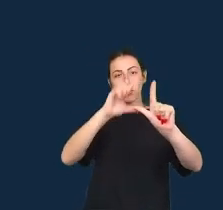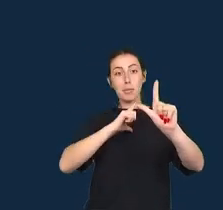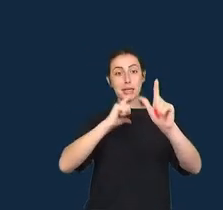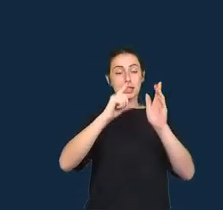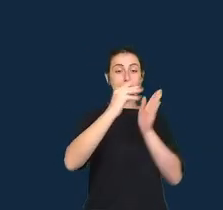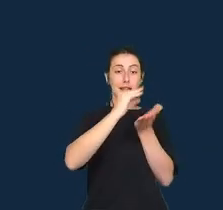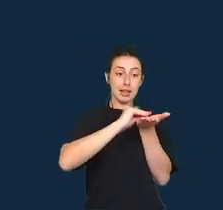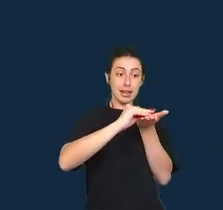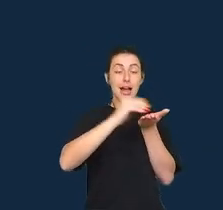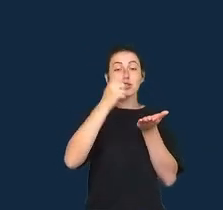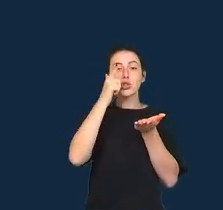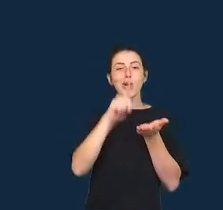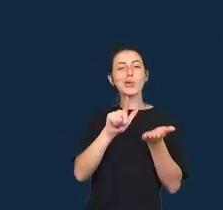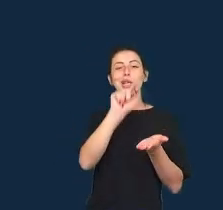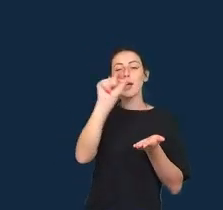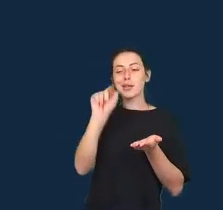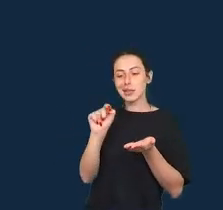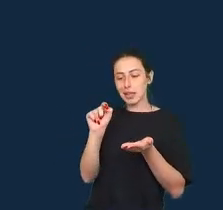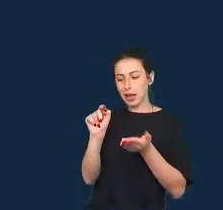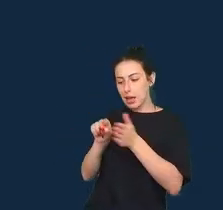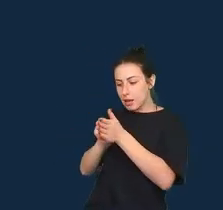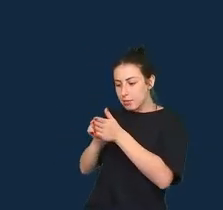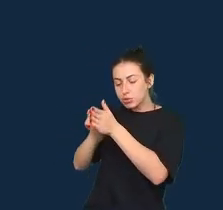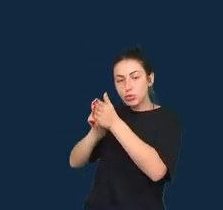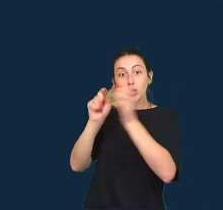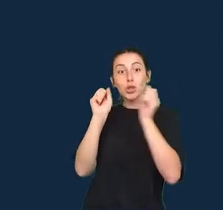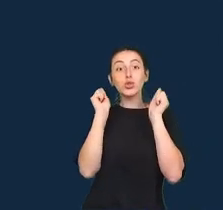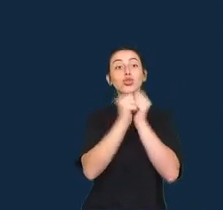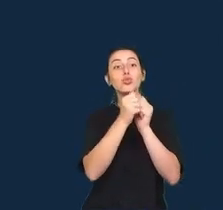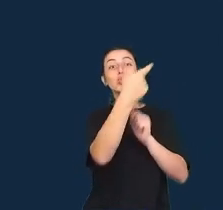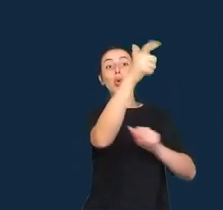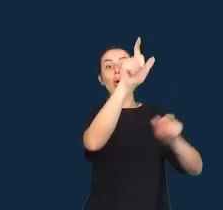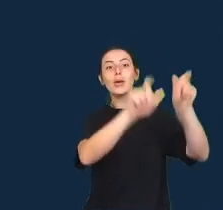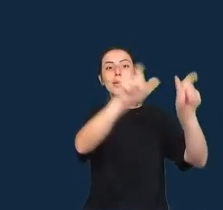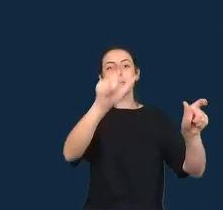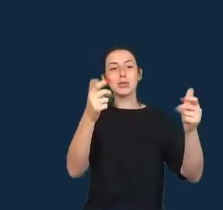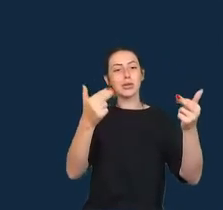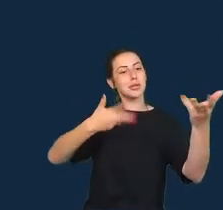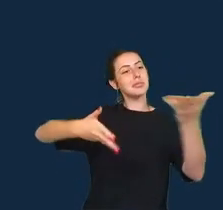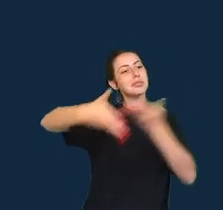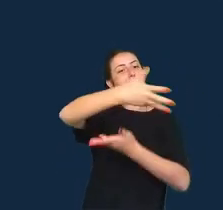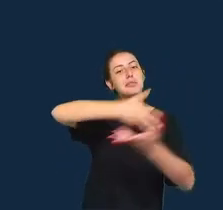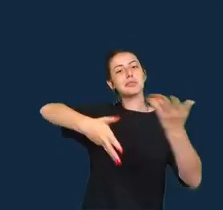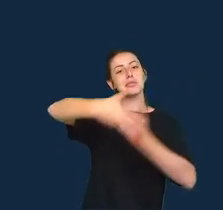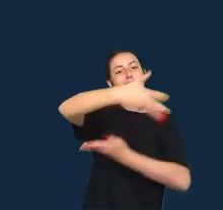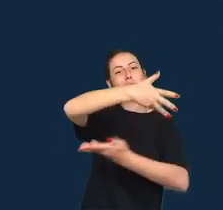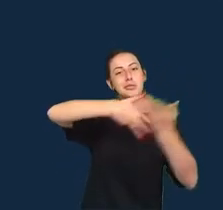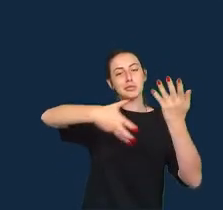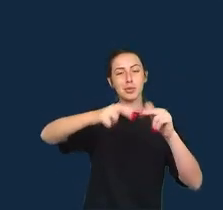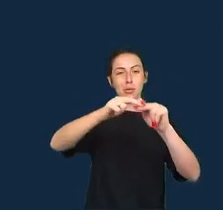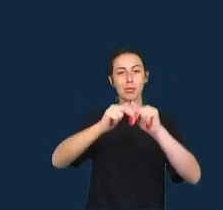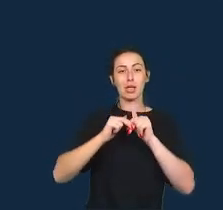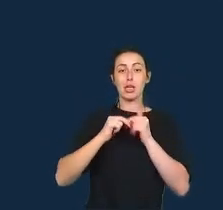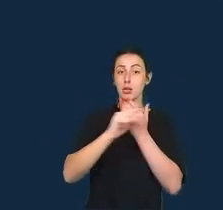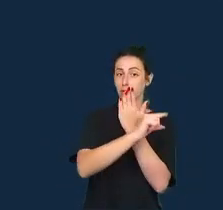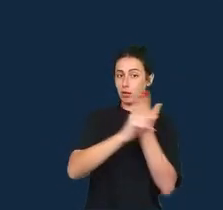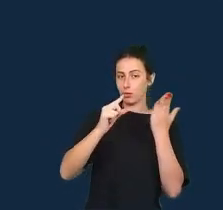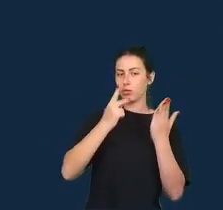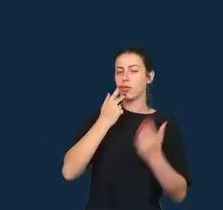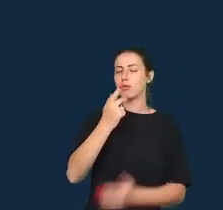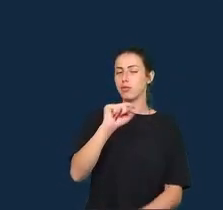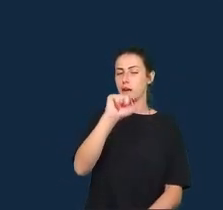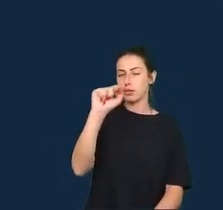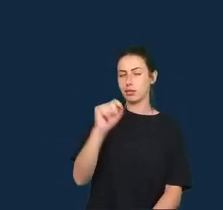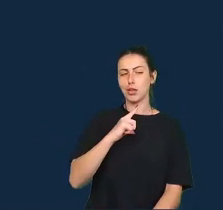colaborativas. Em seu capítulo, Kanda argumenta que, enquanto que há uma grande